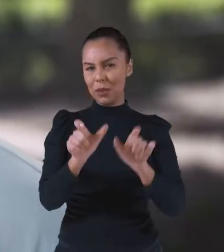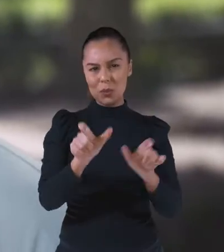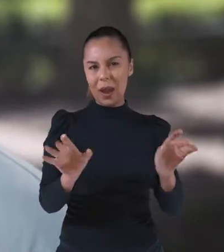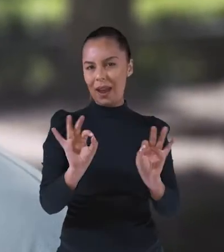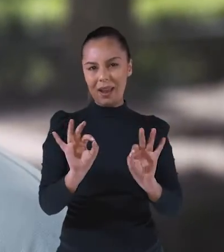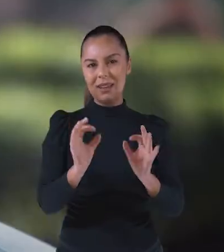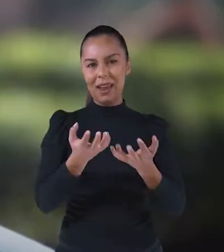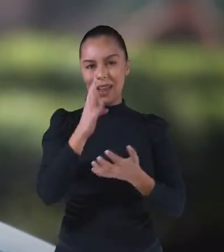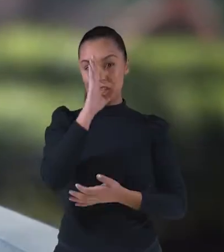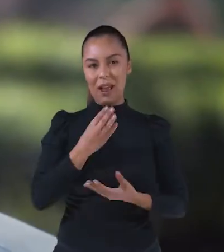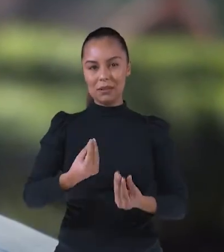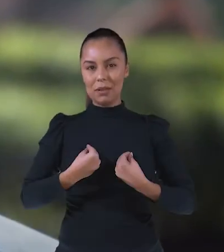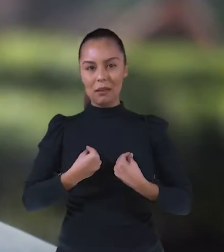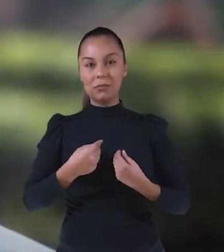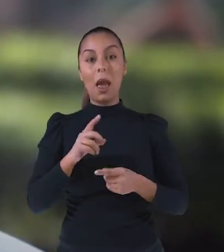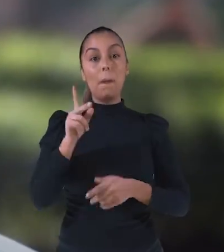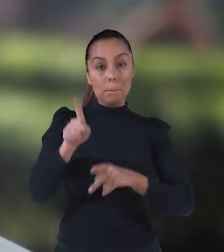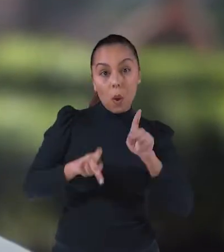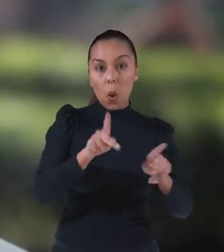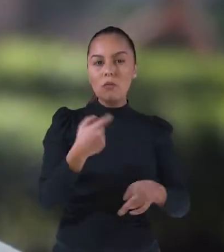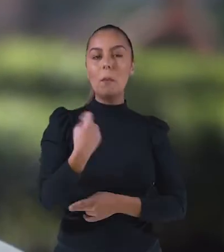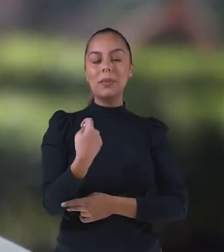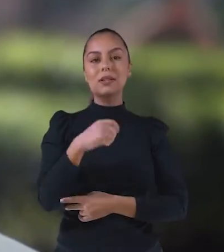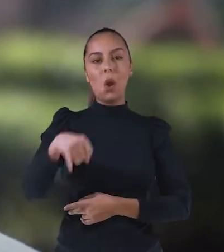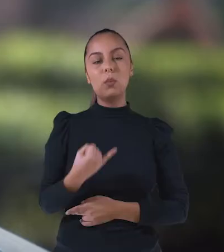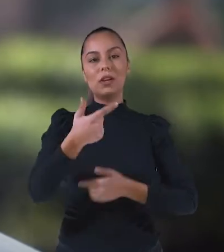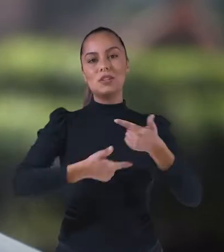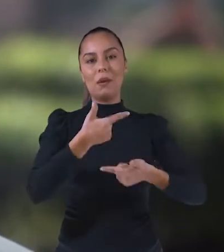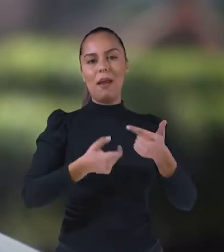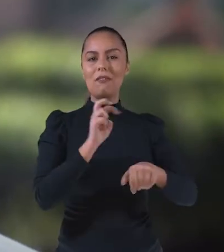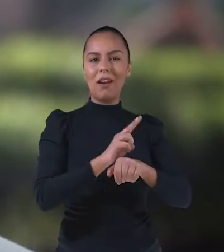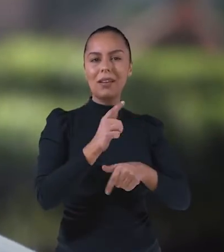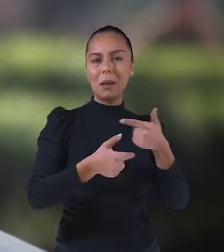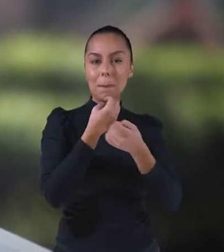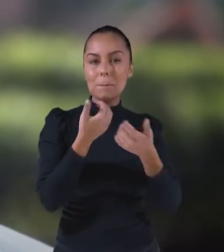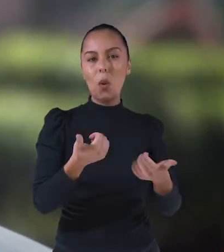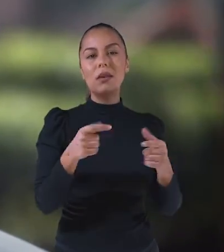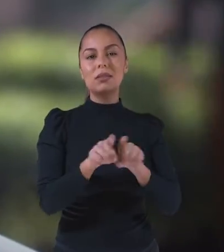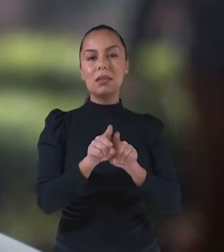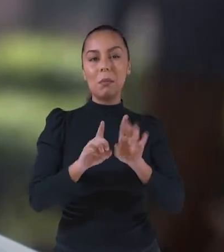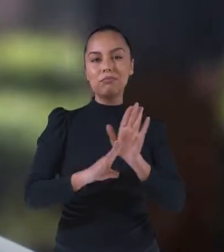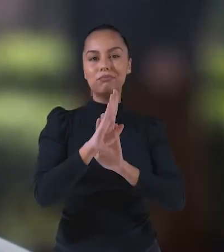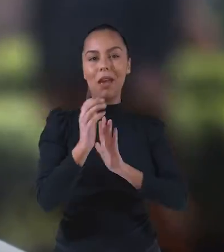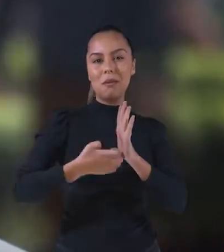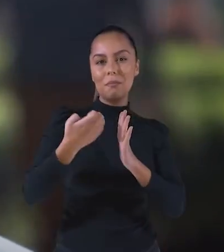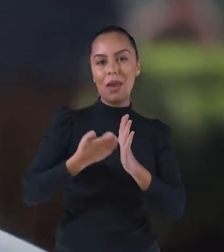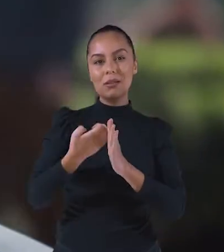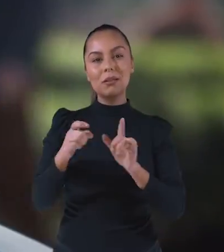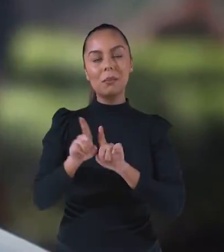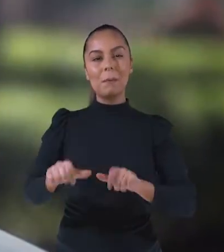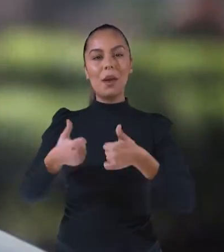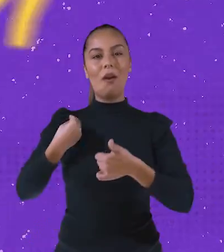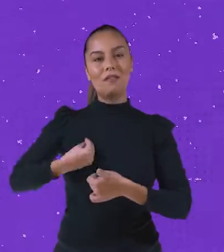nada de mão beijada. O nosso povo precisa de oportunidade para trabalhar, conseguir bons empregos, aperfeiçoar os seus negócios